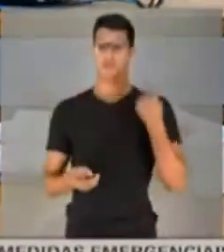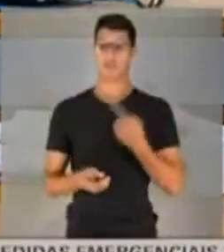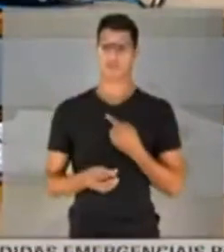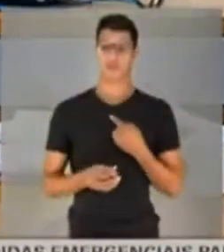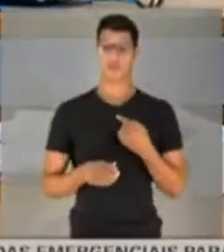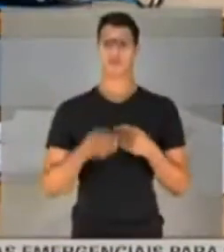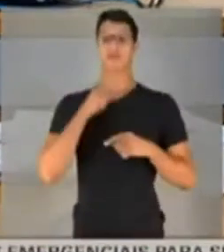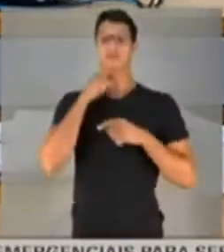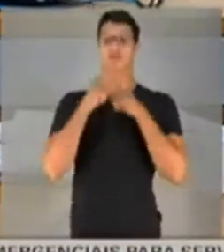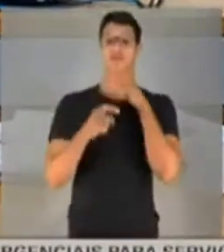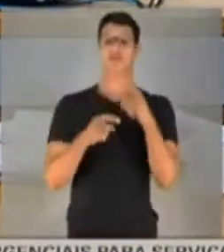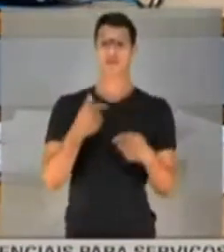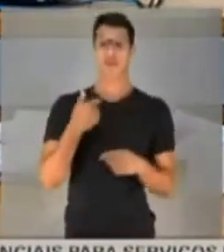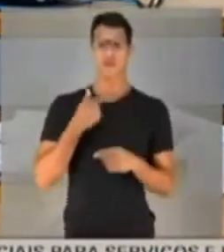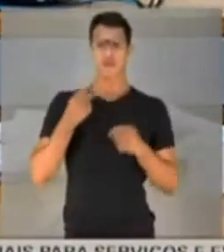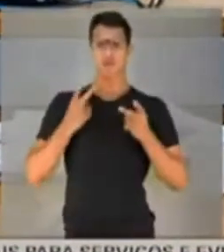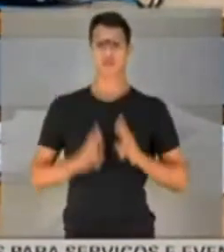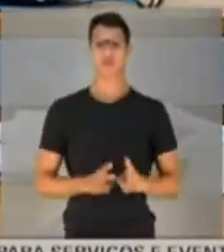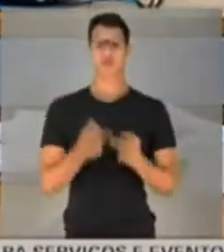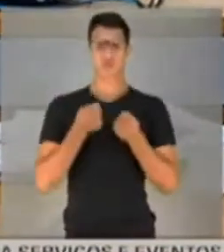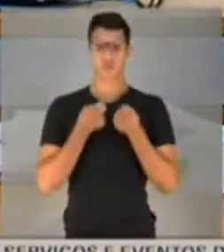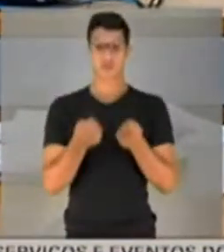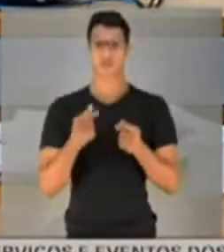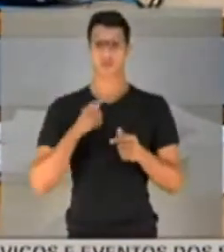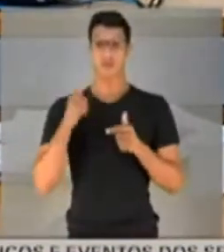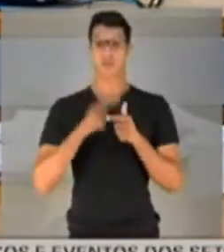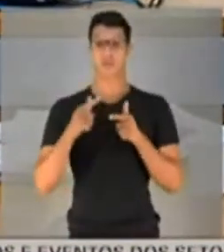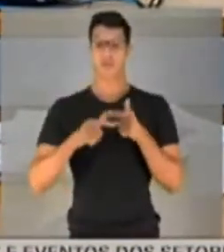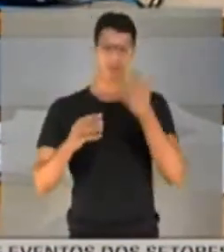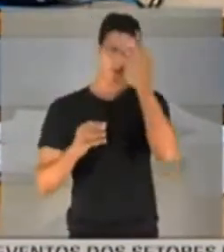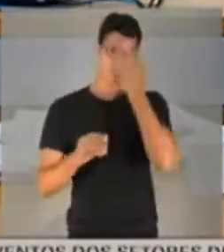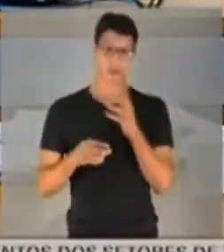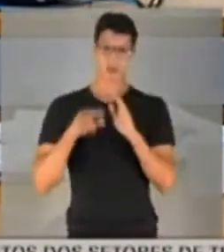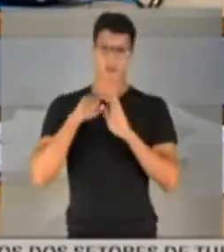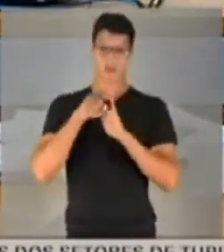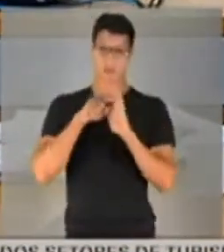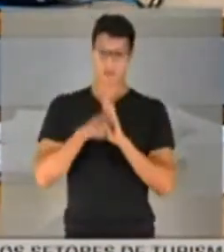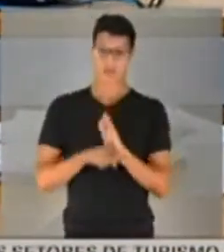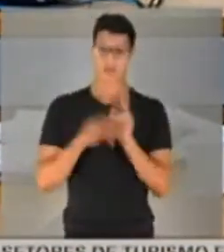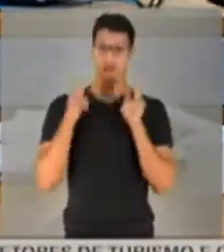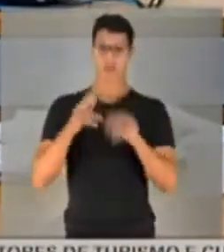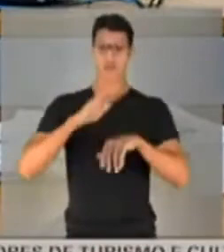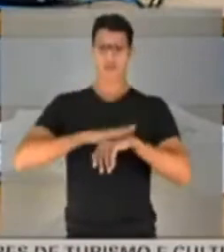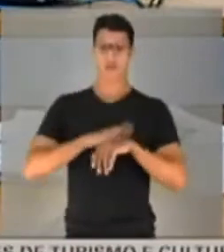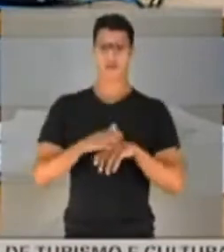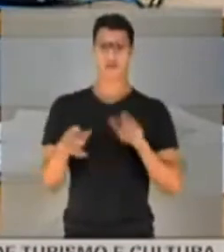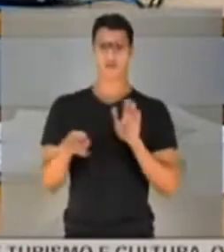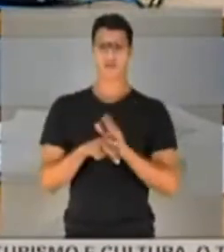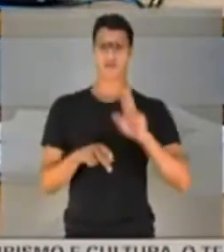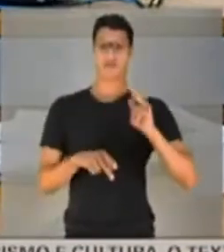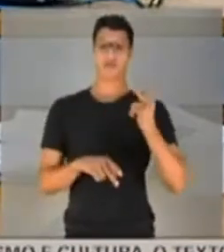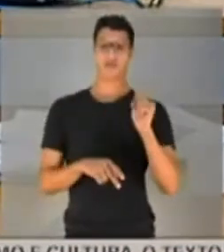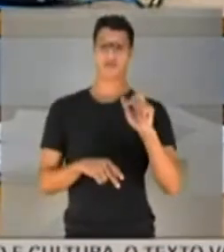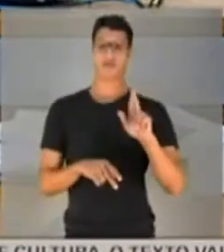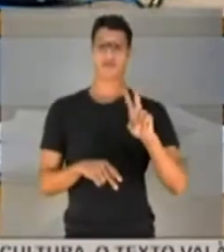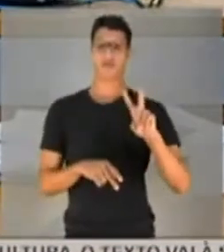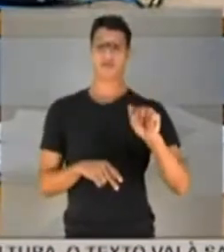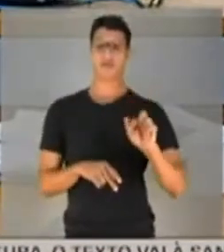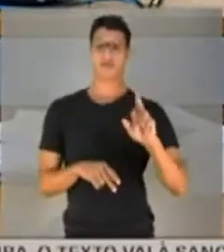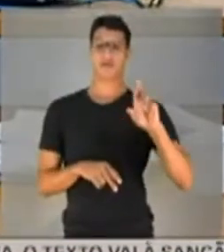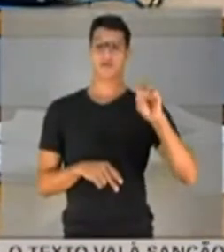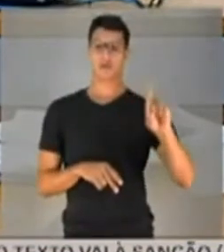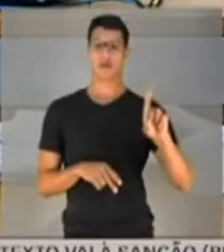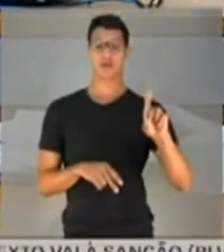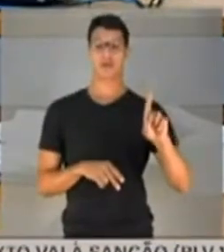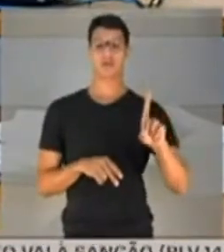tiramos as dúvidas. Eu continuo insistindo, que tem um problema seríssimo na pesquisa, como foi feito também na pesquisa de Harvard, publicada na